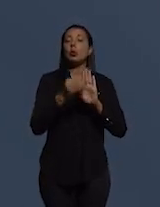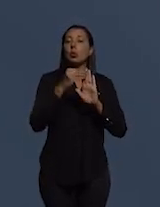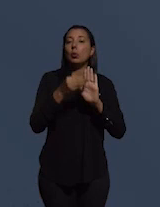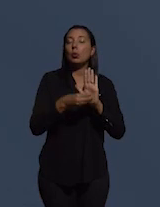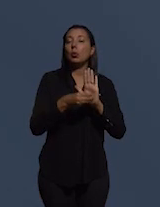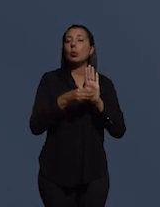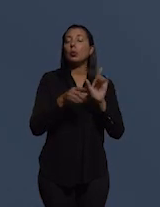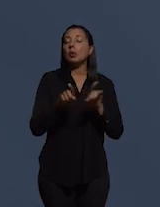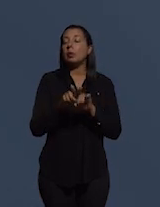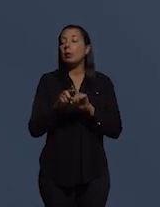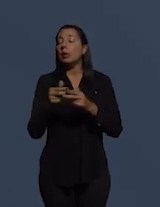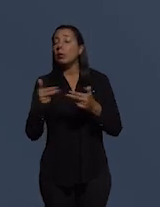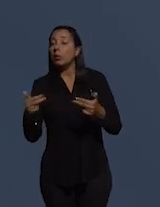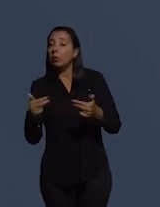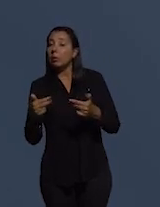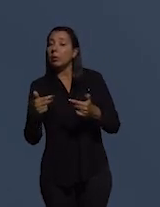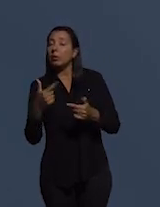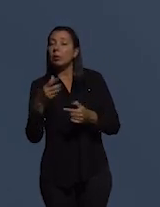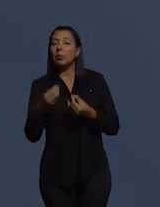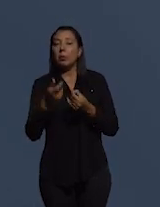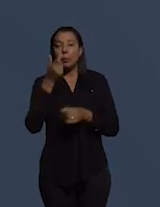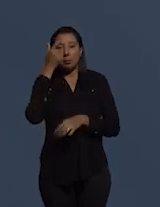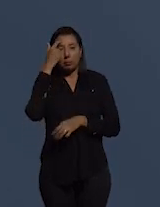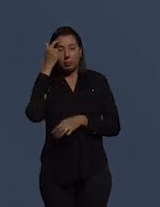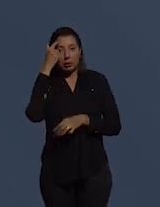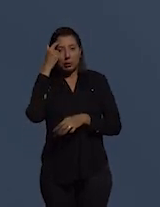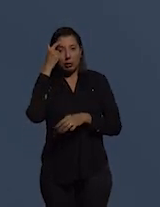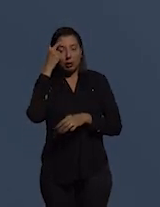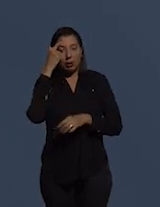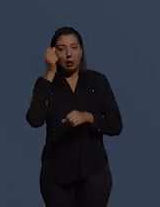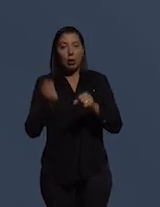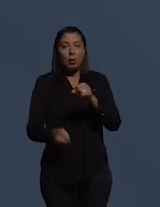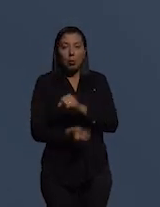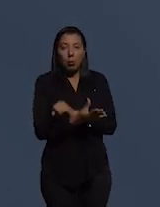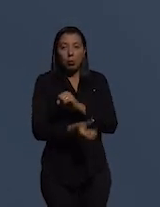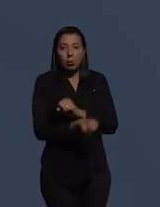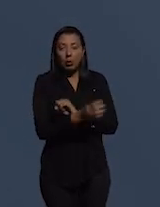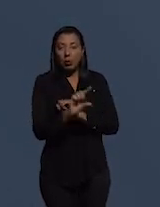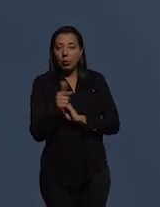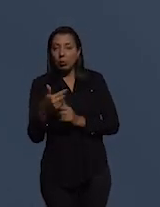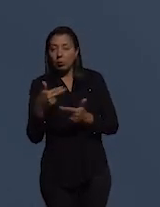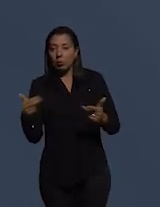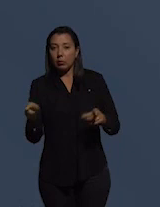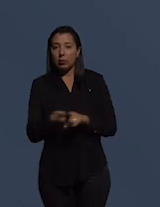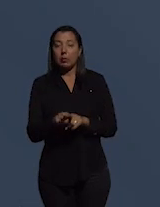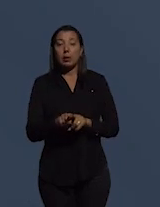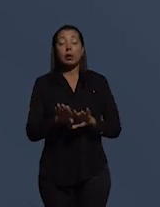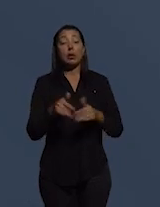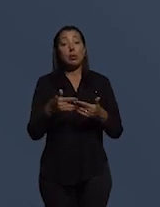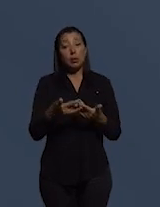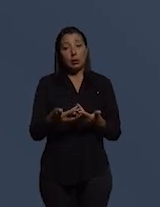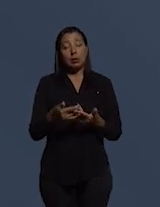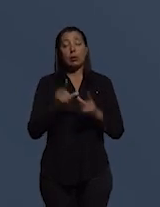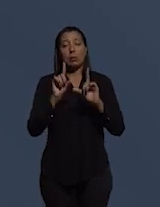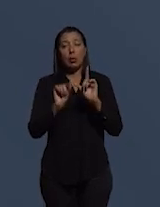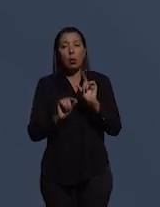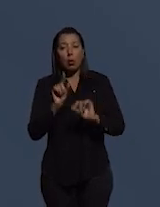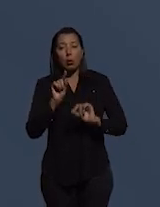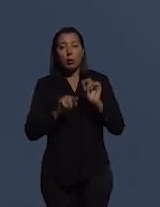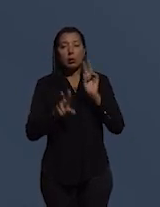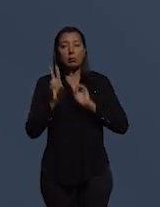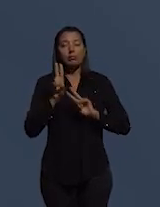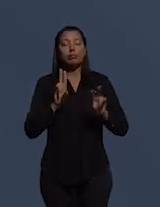forma. Não tem como se pensar o enfrentamento da corrupção de outra maneira. Com essas poucas observações,